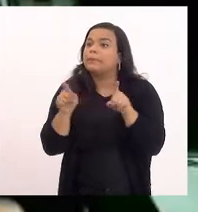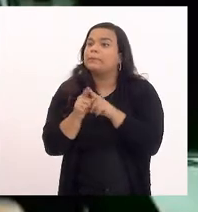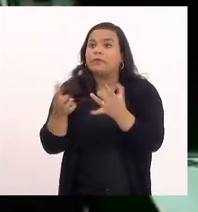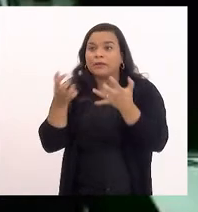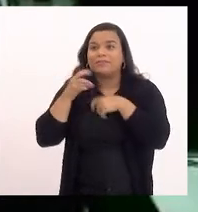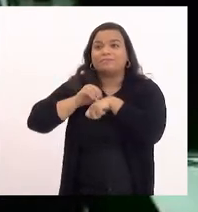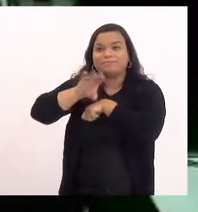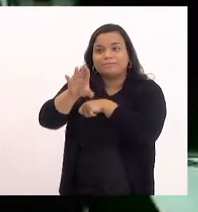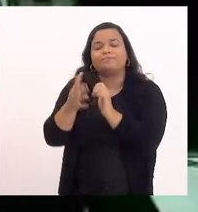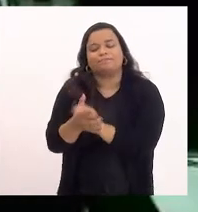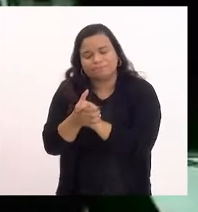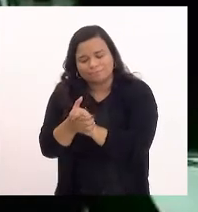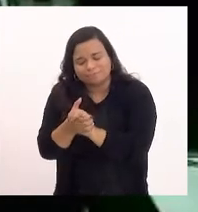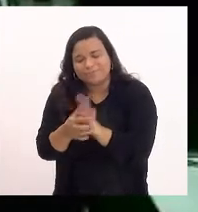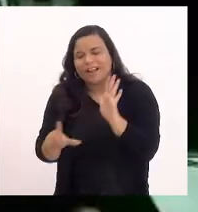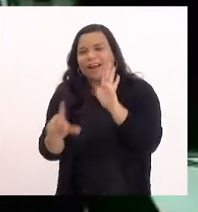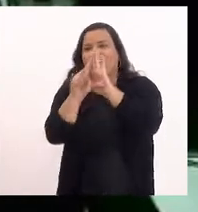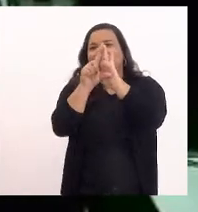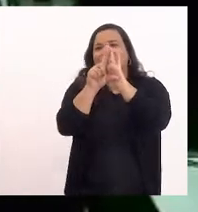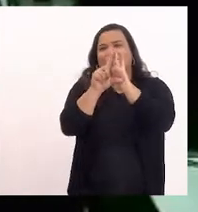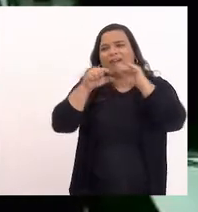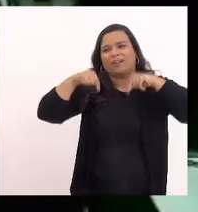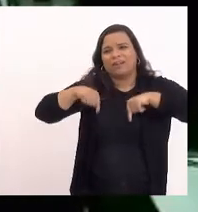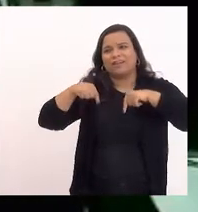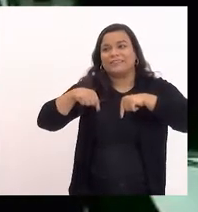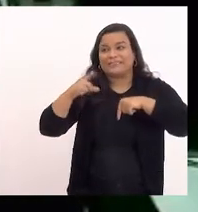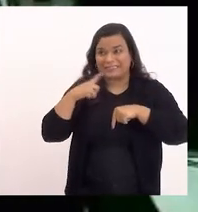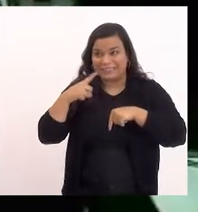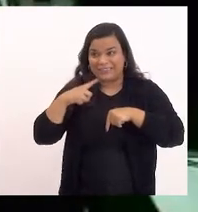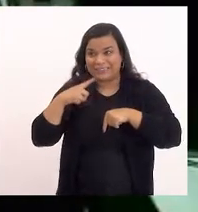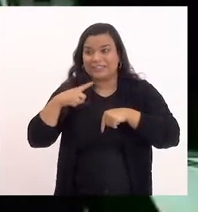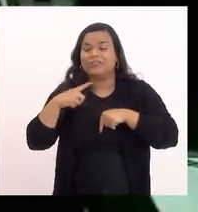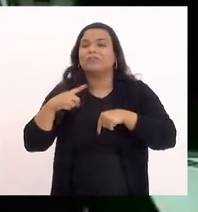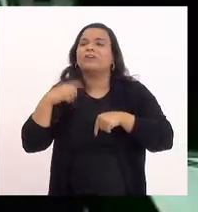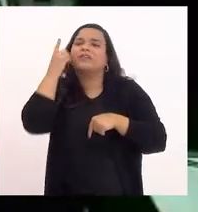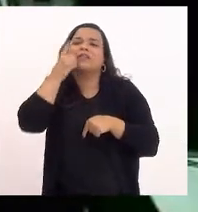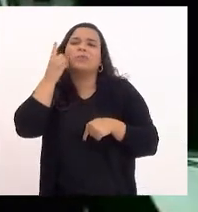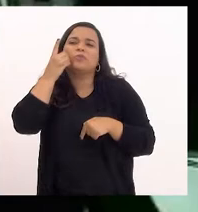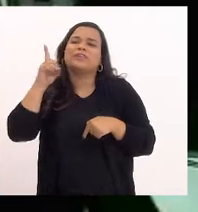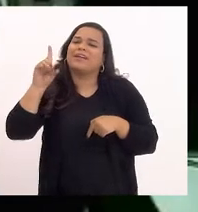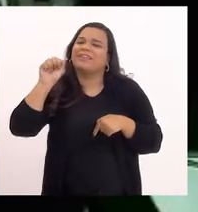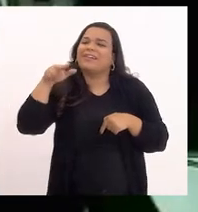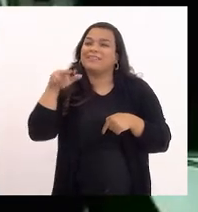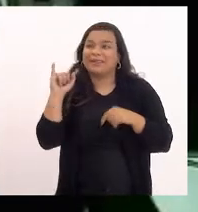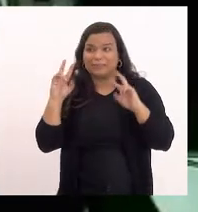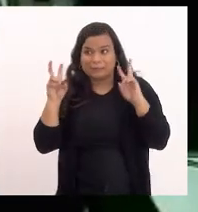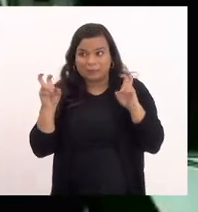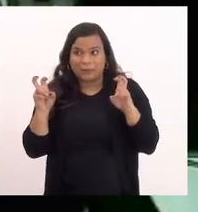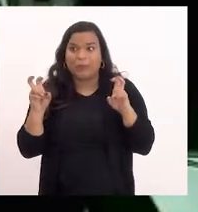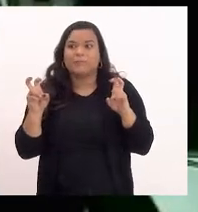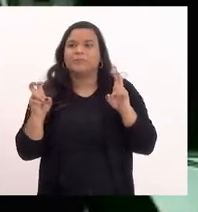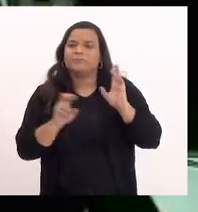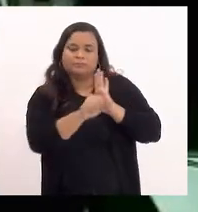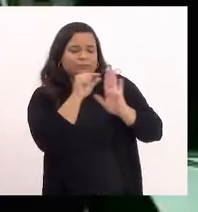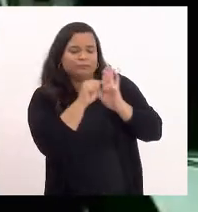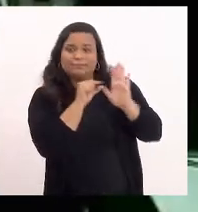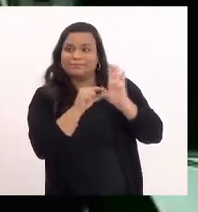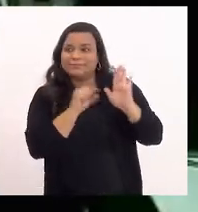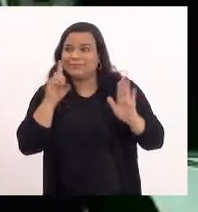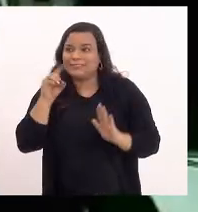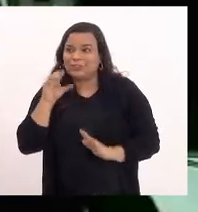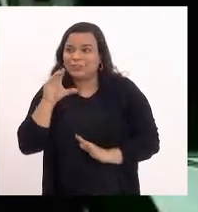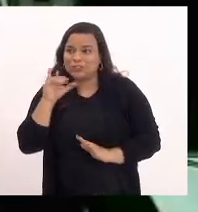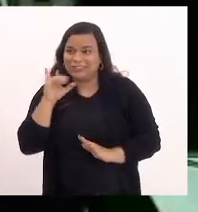a lei agora recém aprovada pela deputada Dani com relação ao dossiê que afinal de